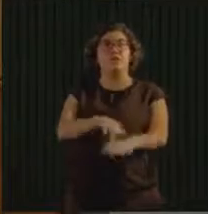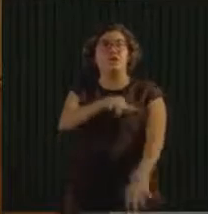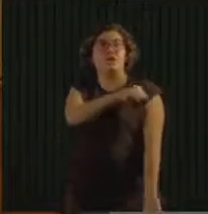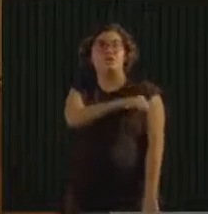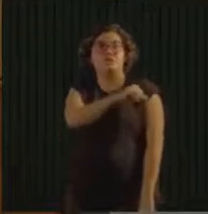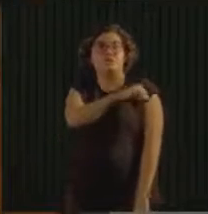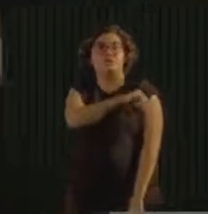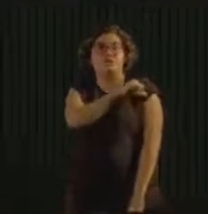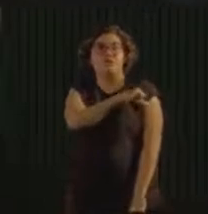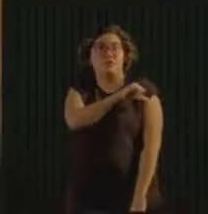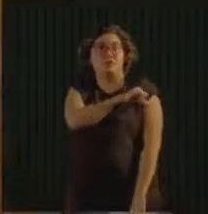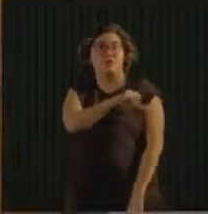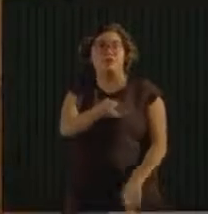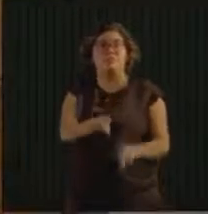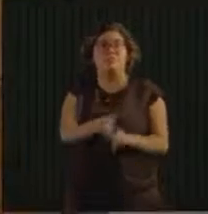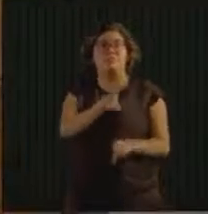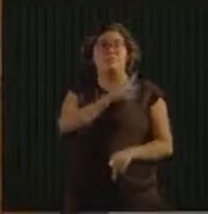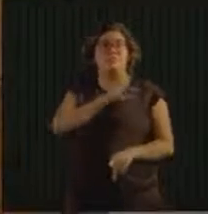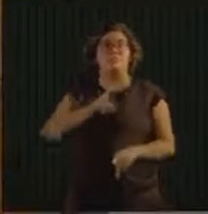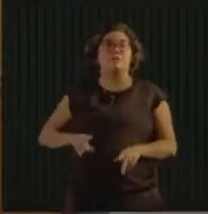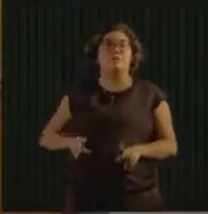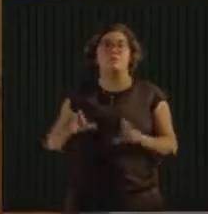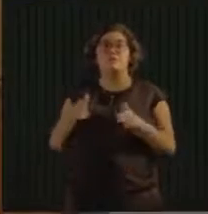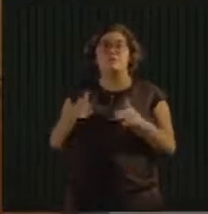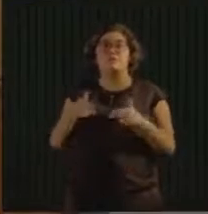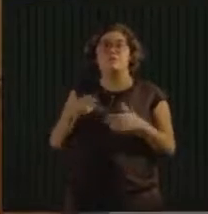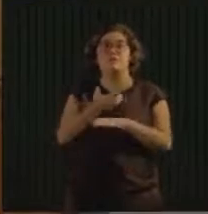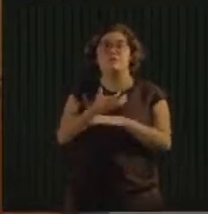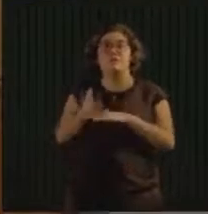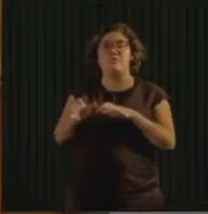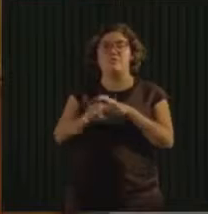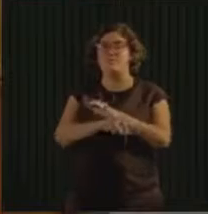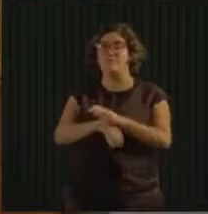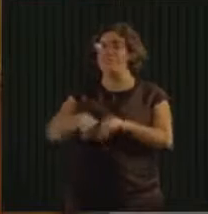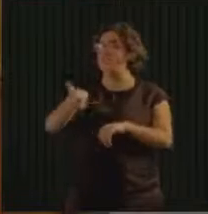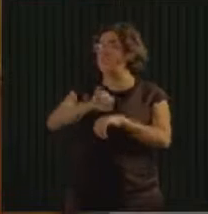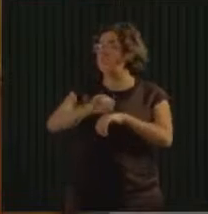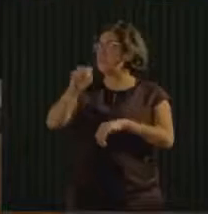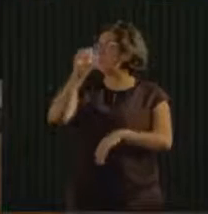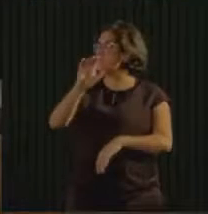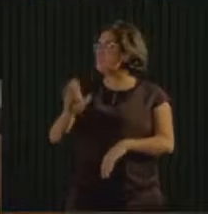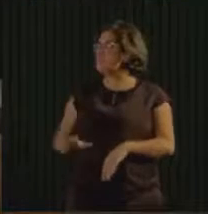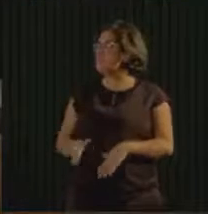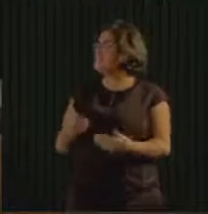e presidente do fórum de secretários de meio ambiente das capitais brasileiras.